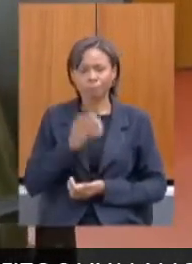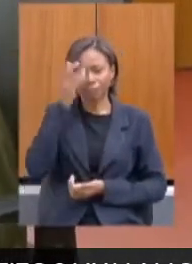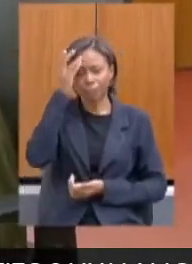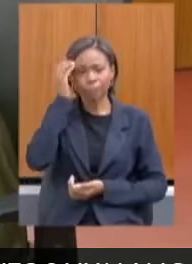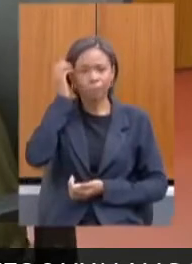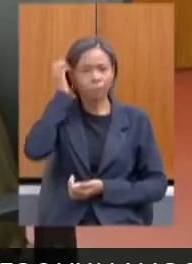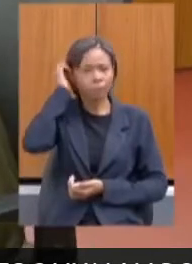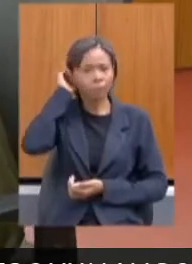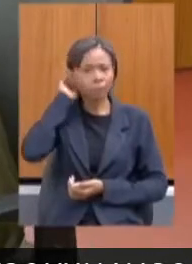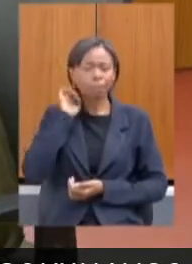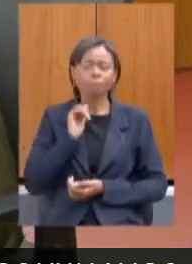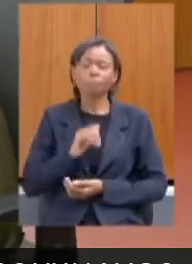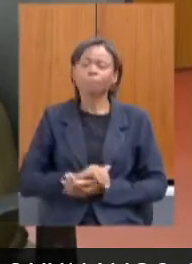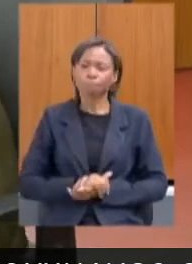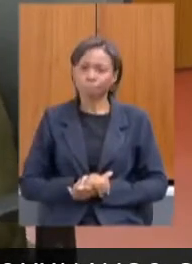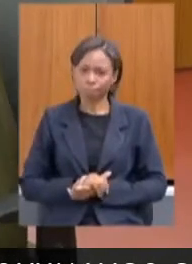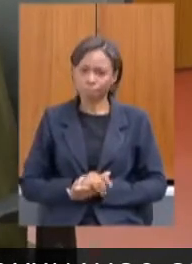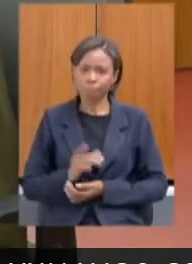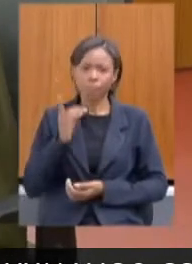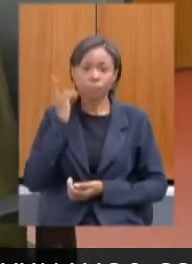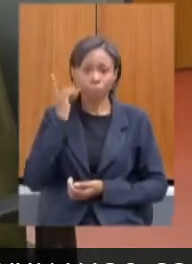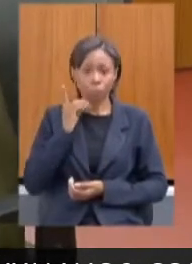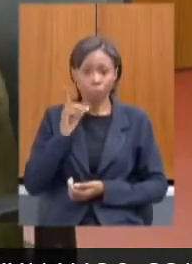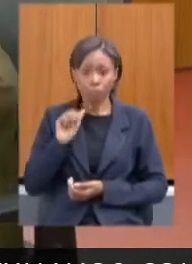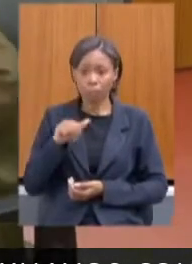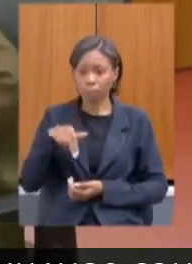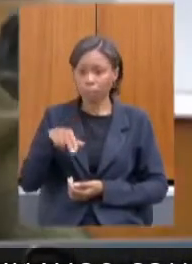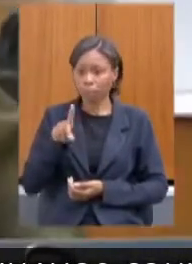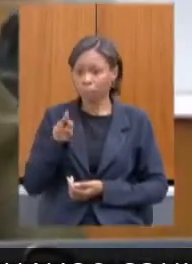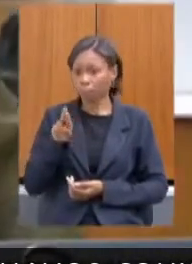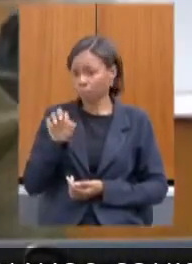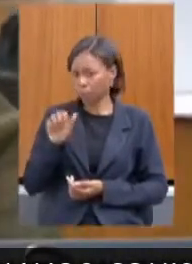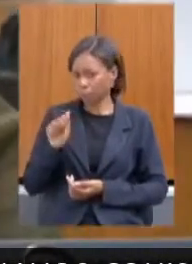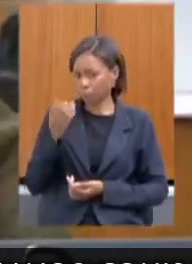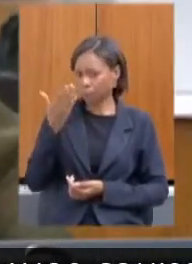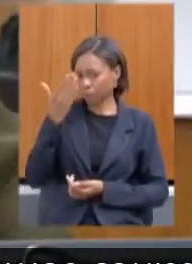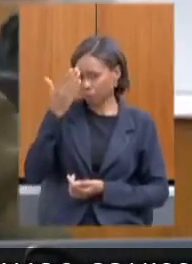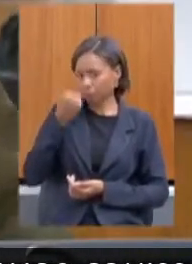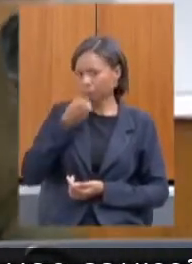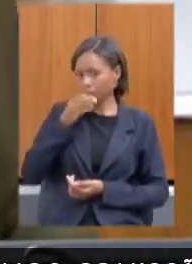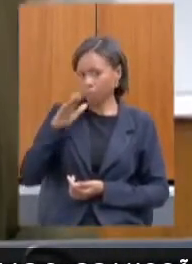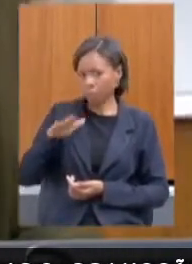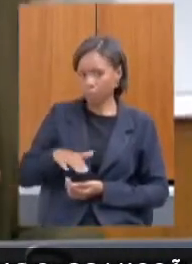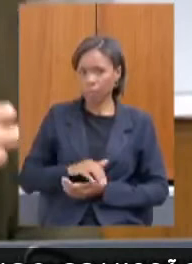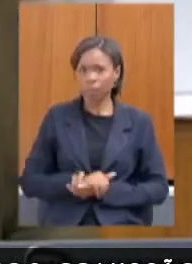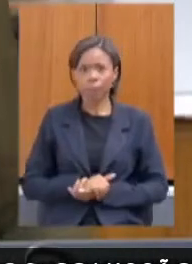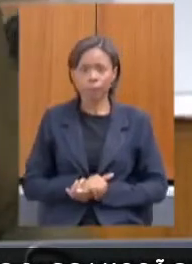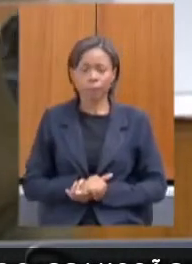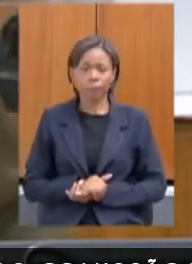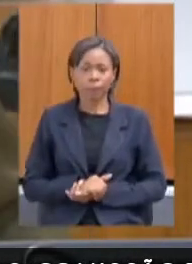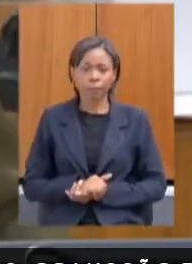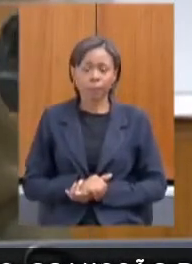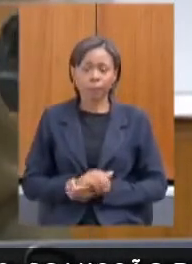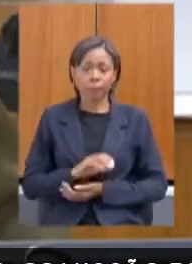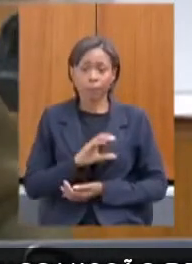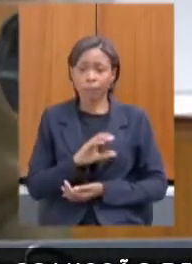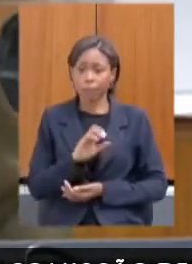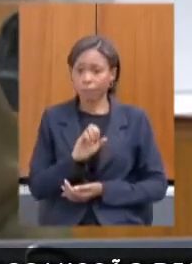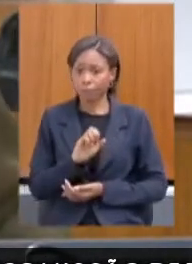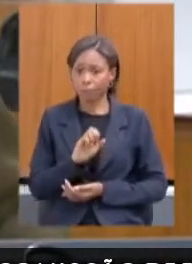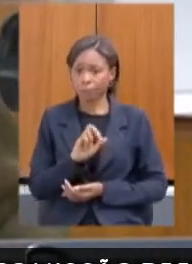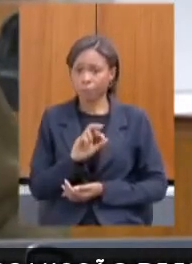Boa tarde, deputada Andréa de Jesus. Vamos começar, então, pelo CERNA. O CERNA, nesse momento de pandemia,